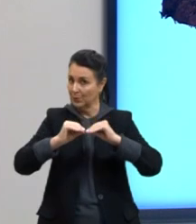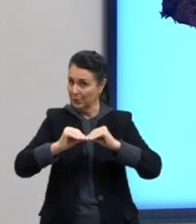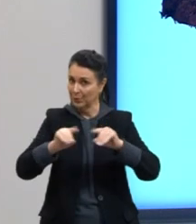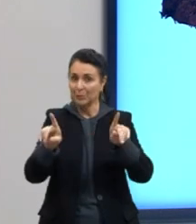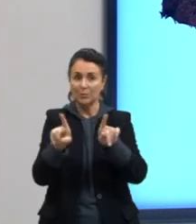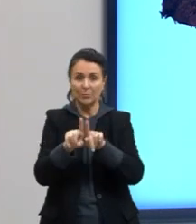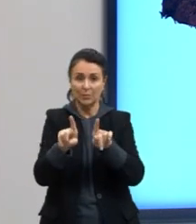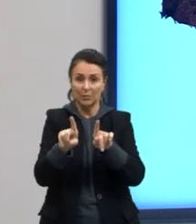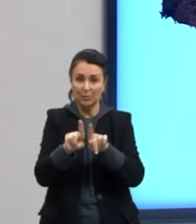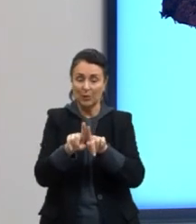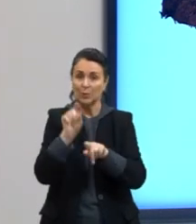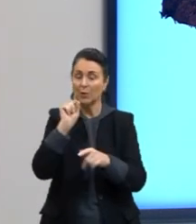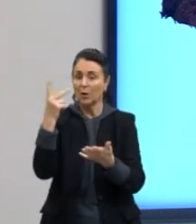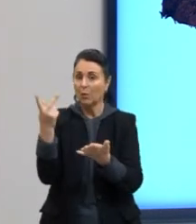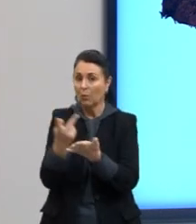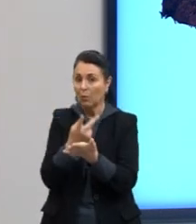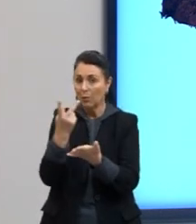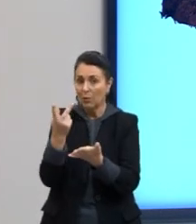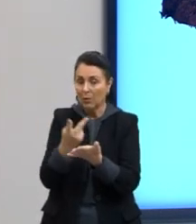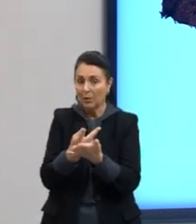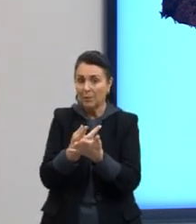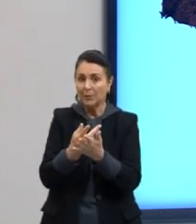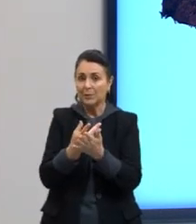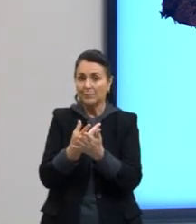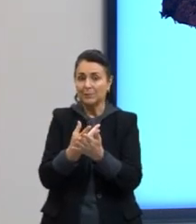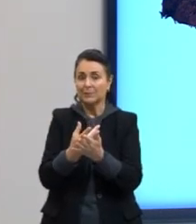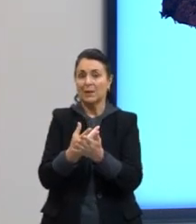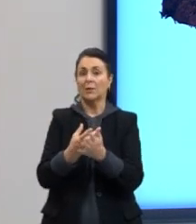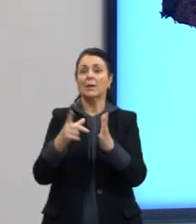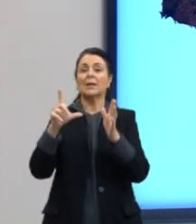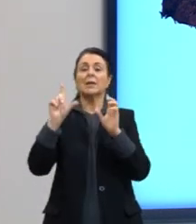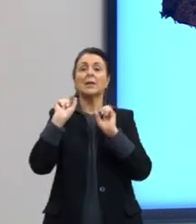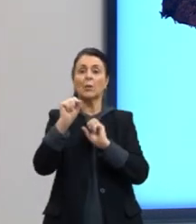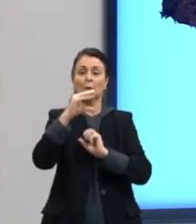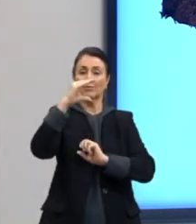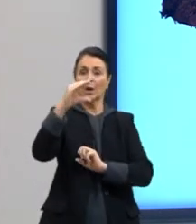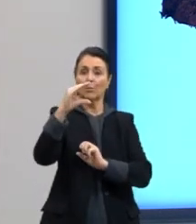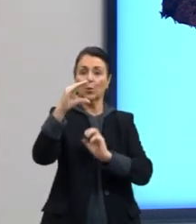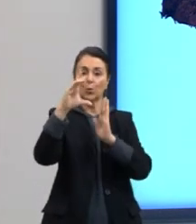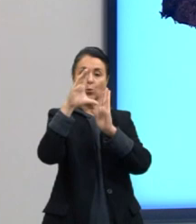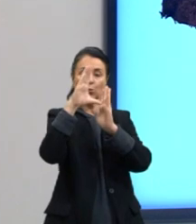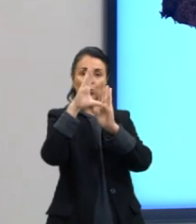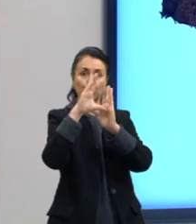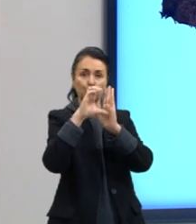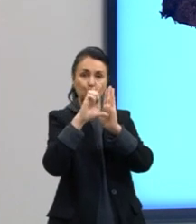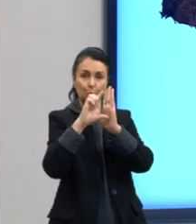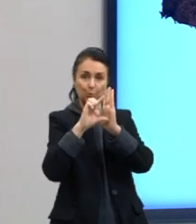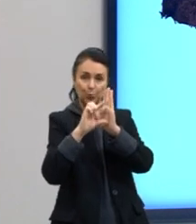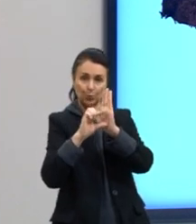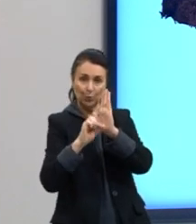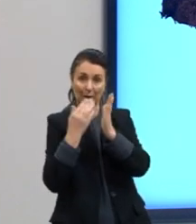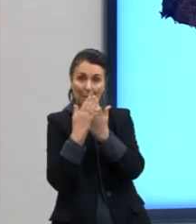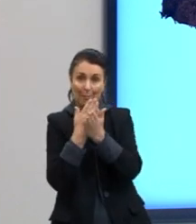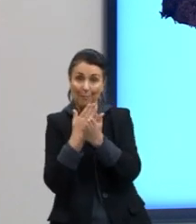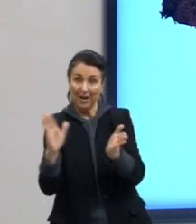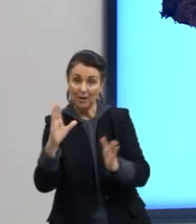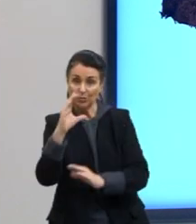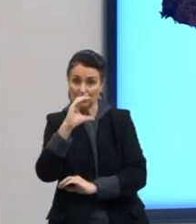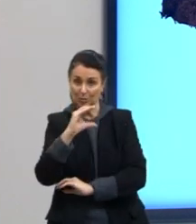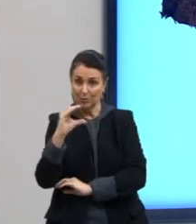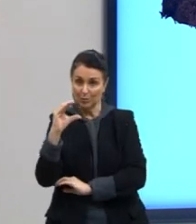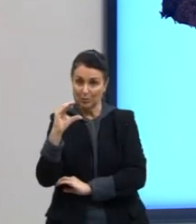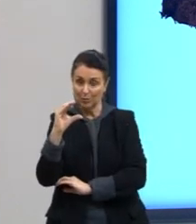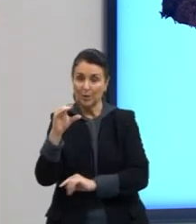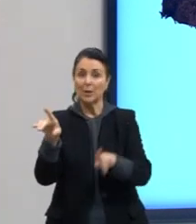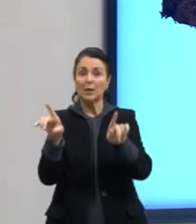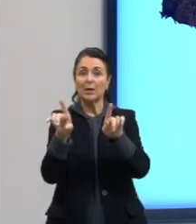ocorre a descarboxilação, que é a perda de carbono. E